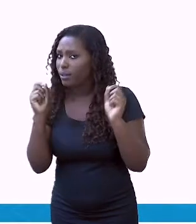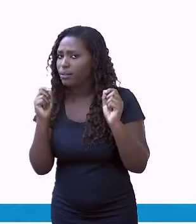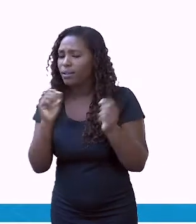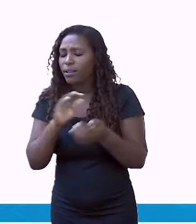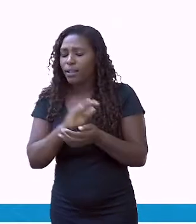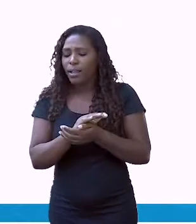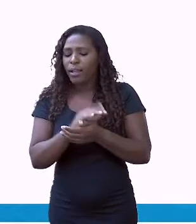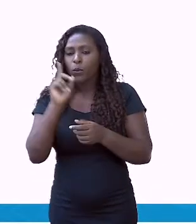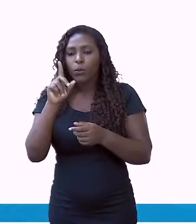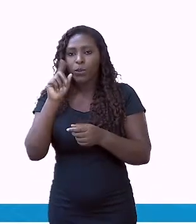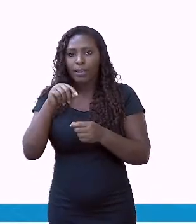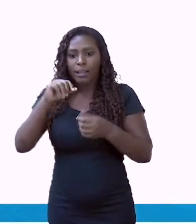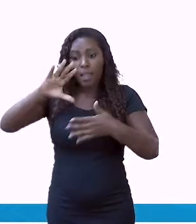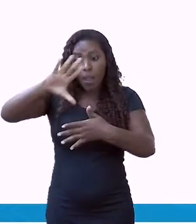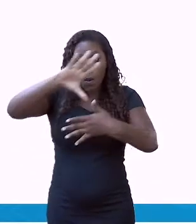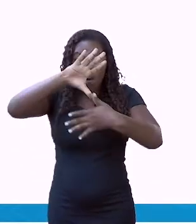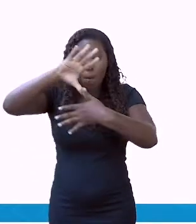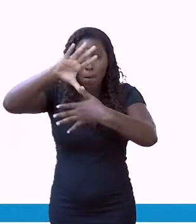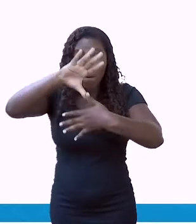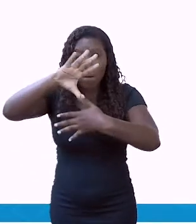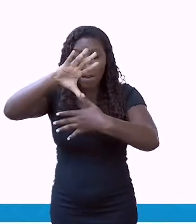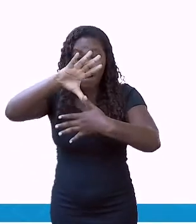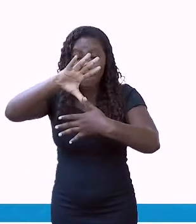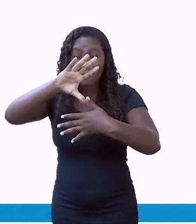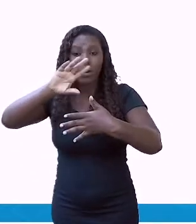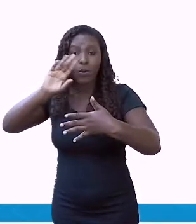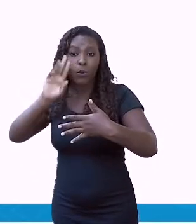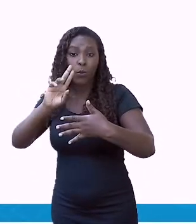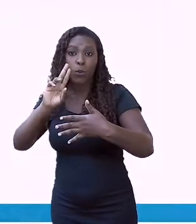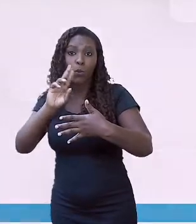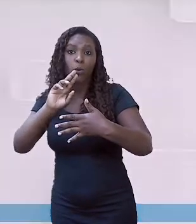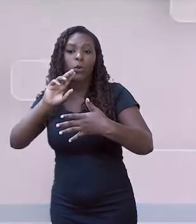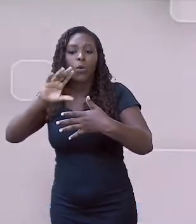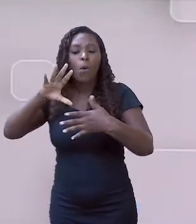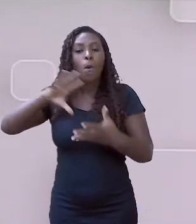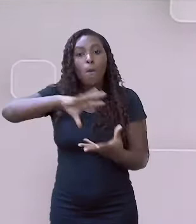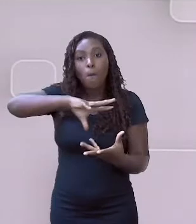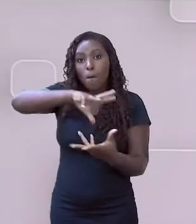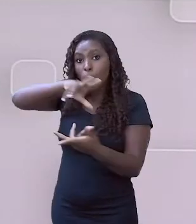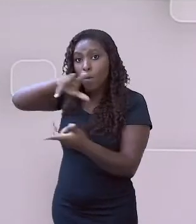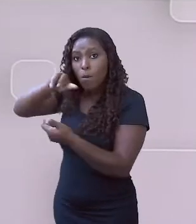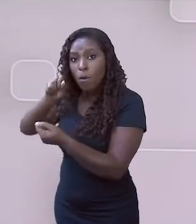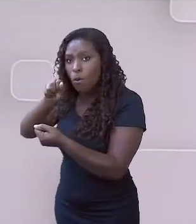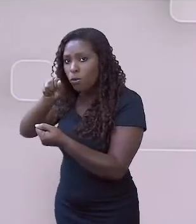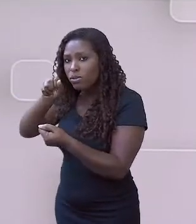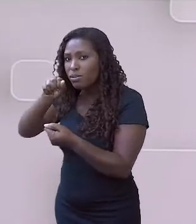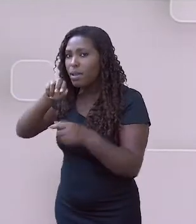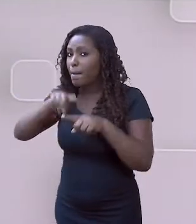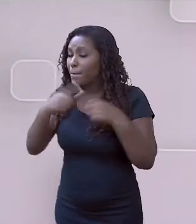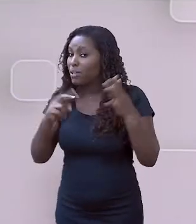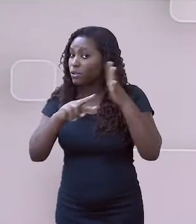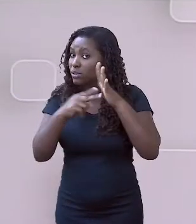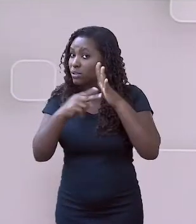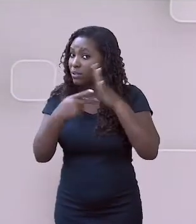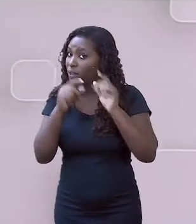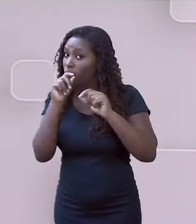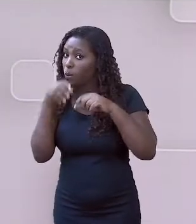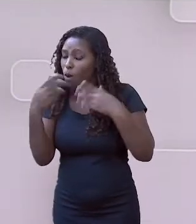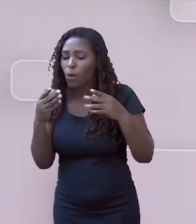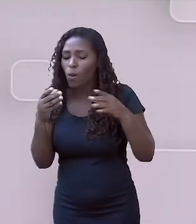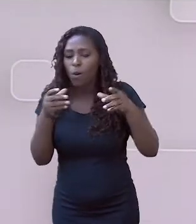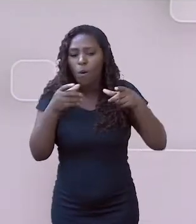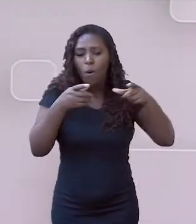da população. Então, é um mapa de acordo com a distribuição da